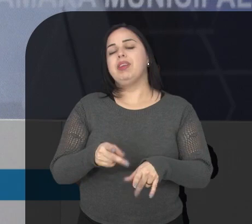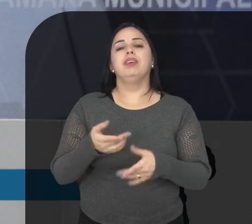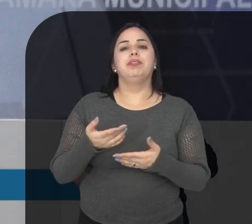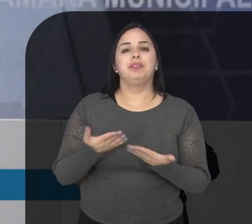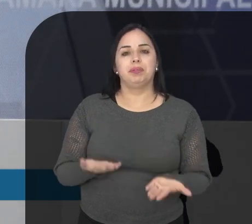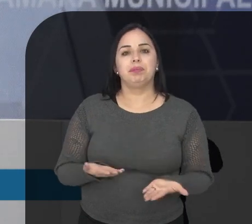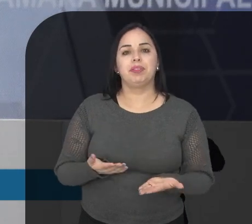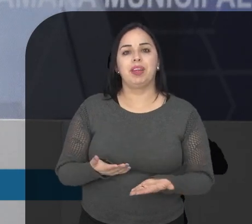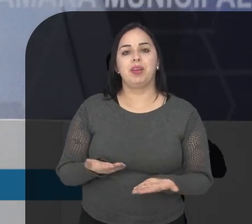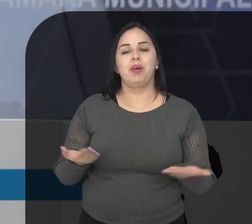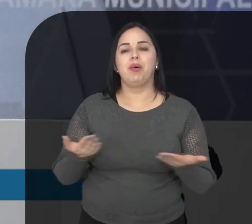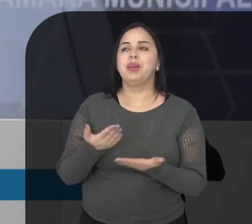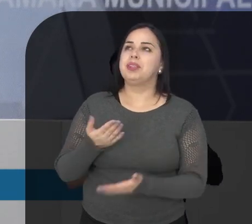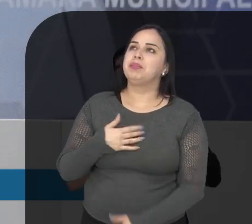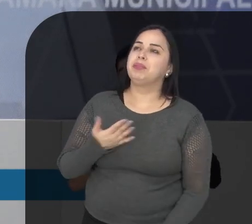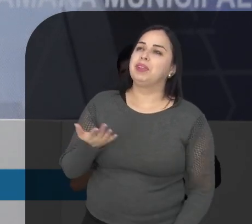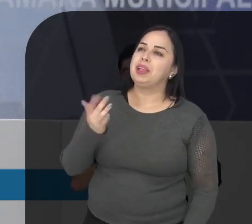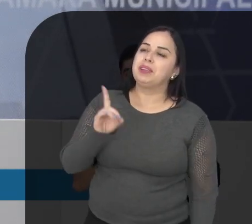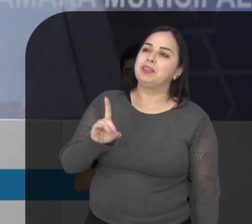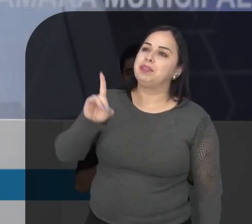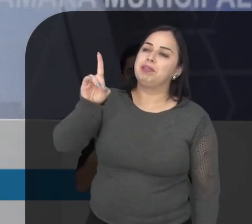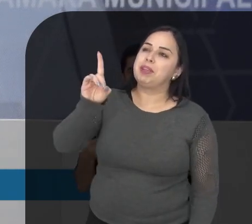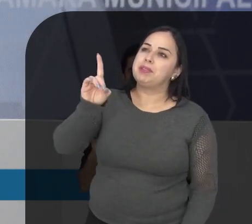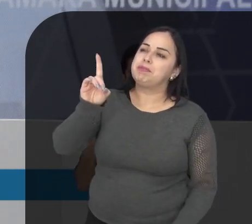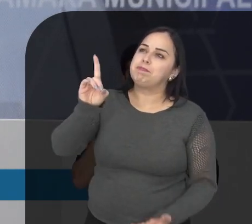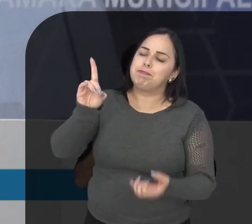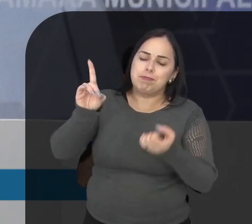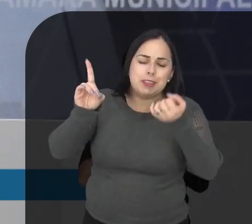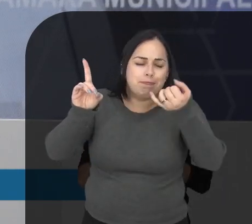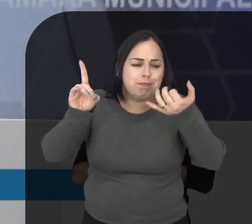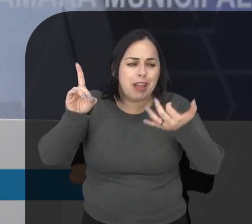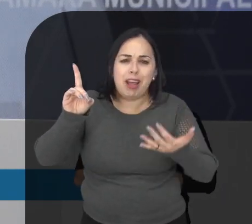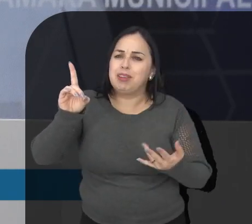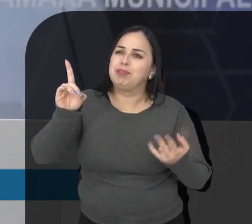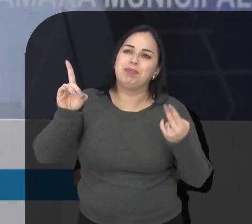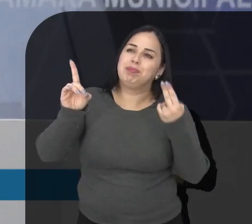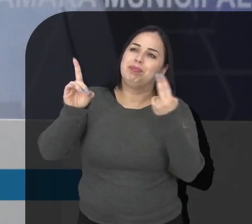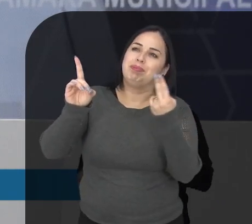Eu dizia hoje a Deus, eu não sei nem o que falar, senhor.